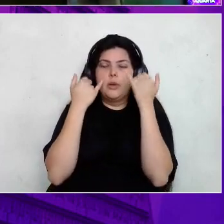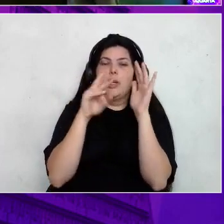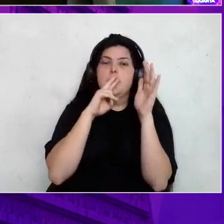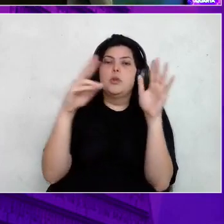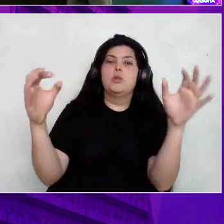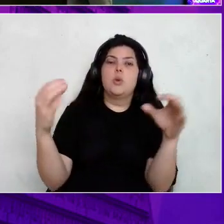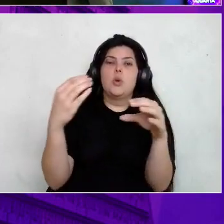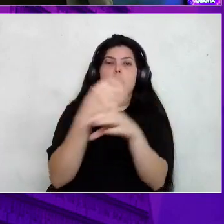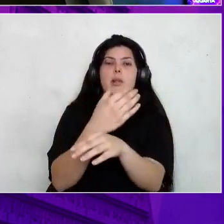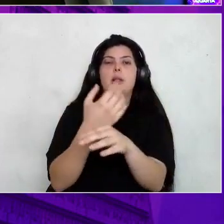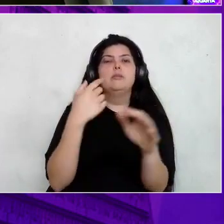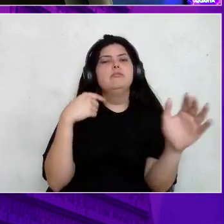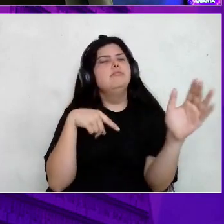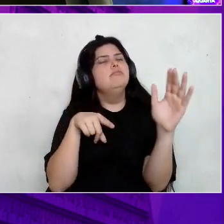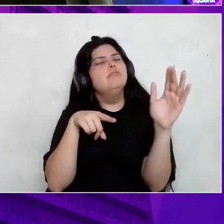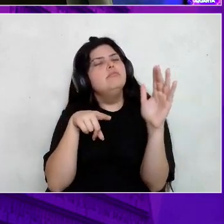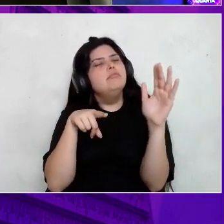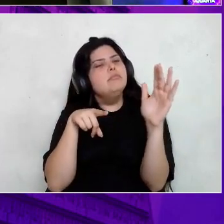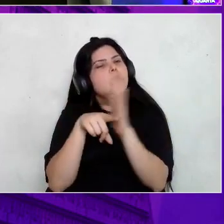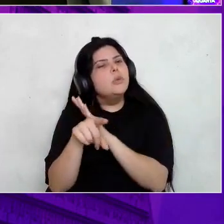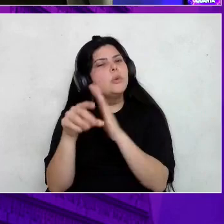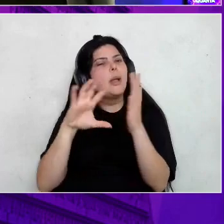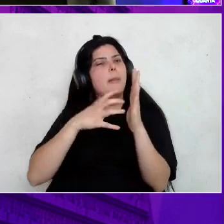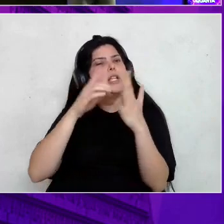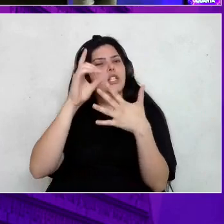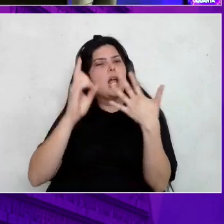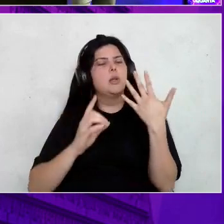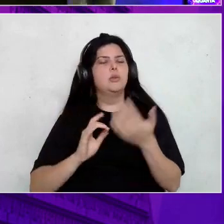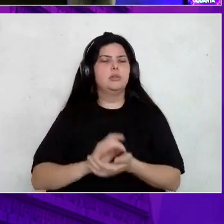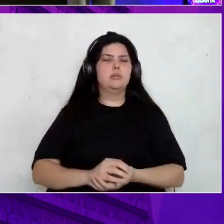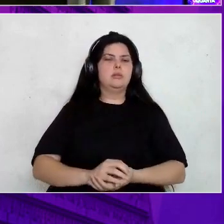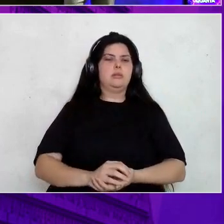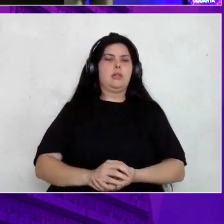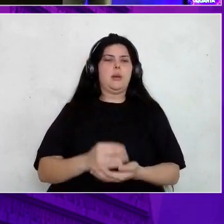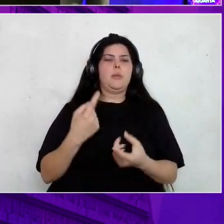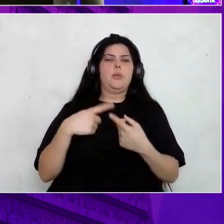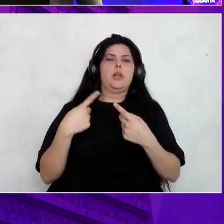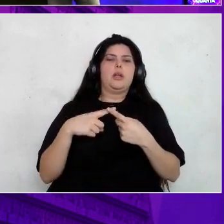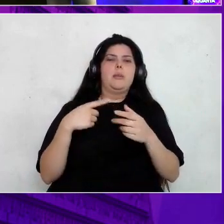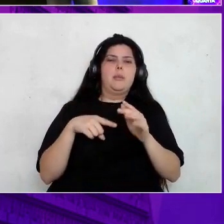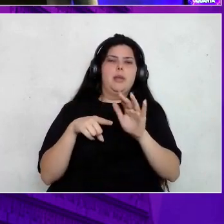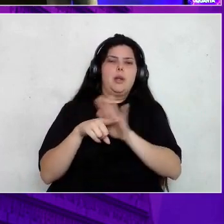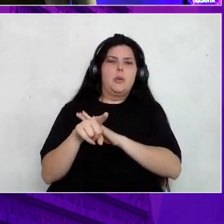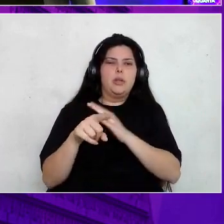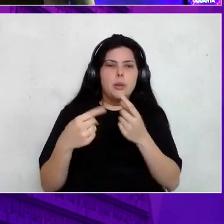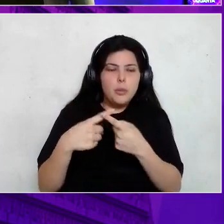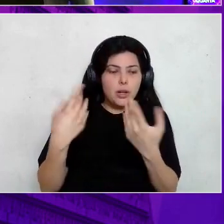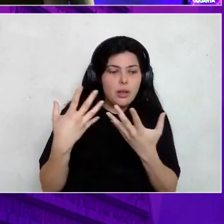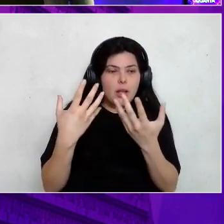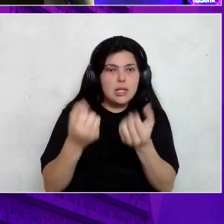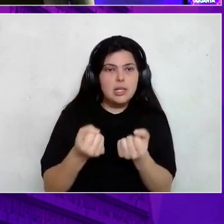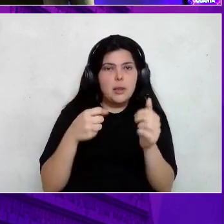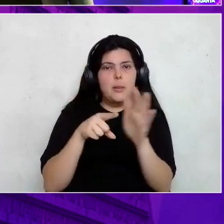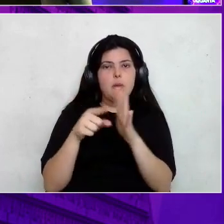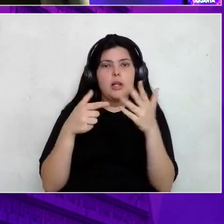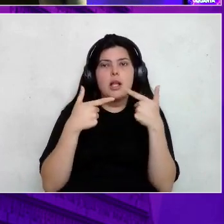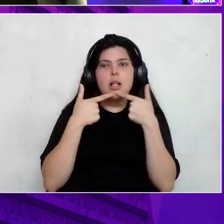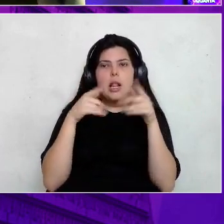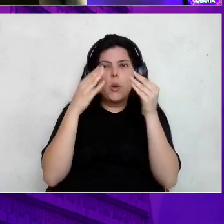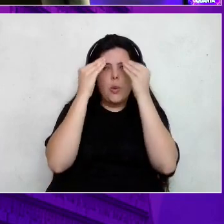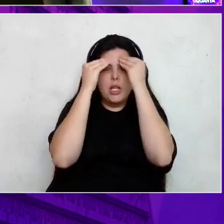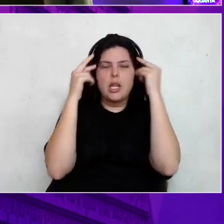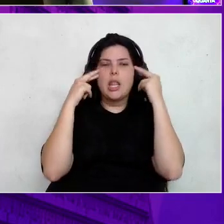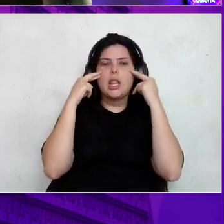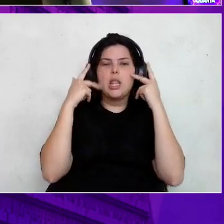pergunta na nossa base de dados. Por eu estou falando pergunta? Porque ele também aceita perguntas em linguagem natural. Você pode fazer o